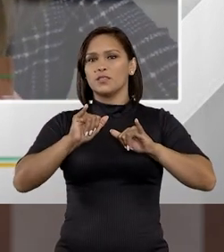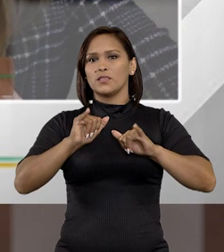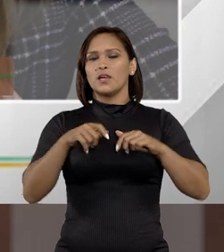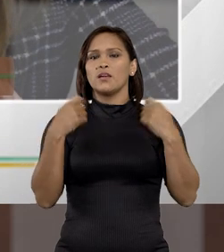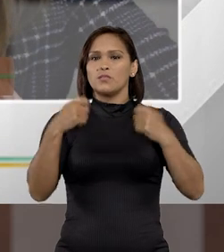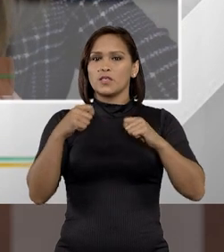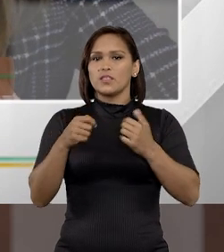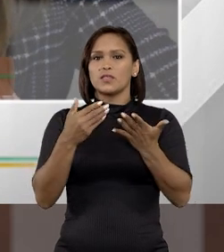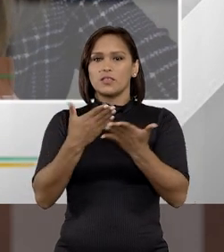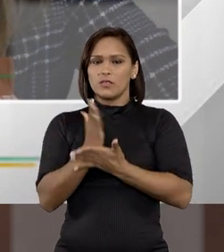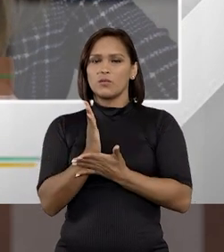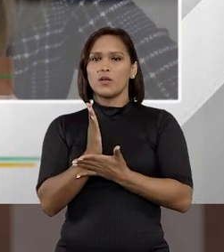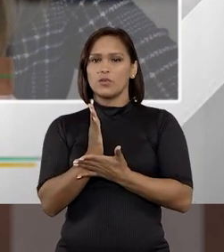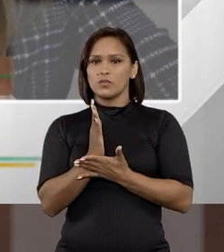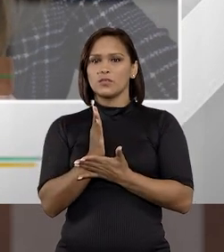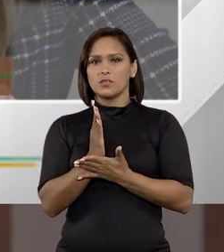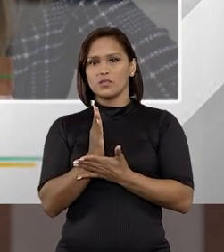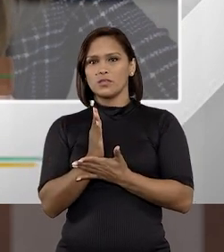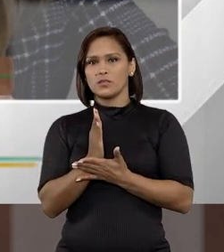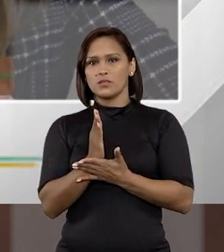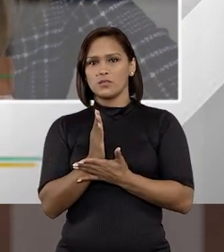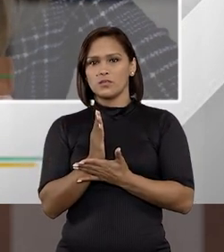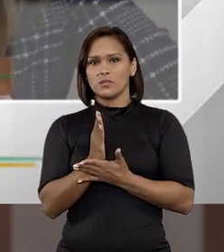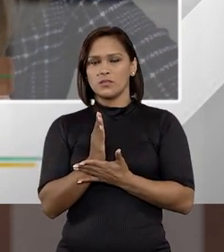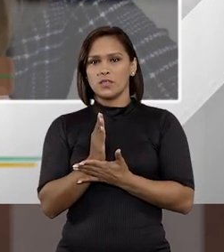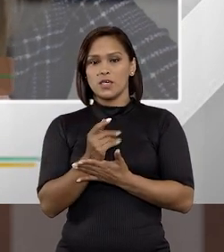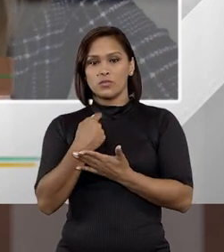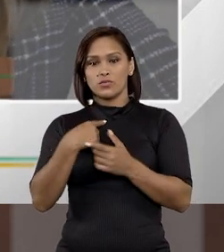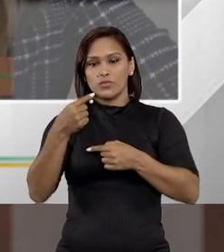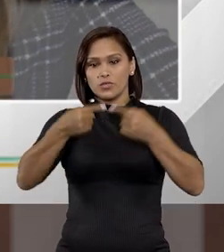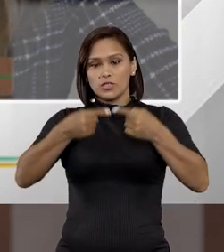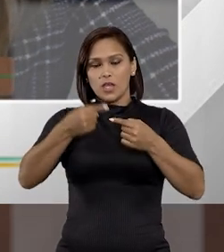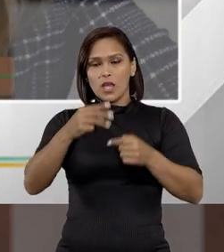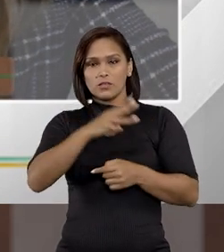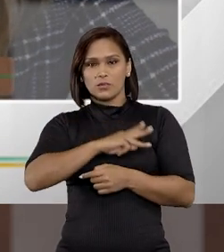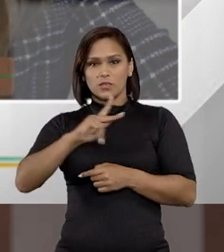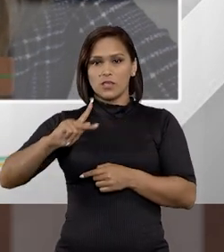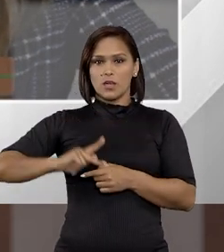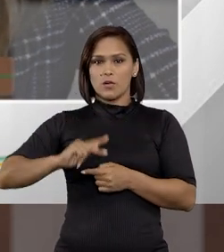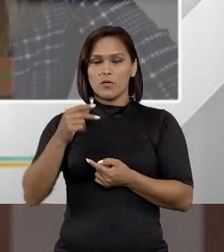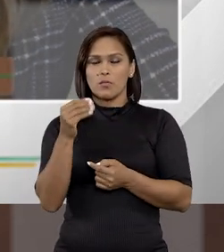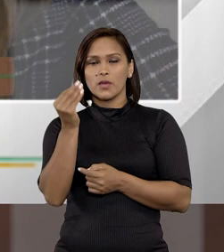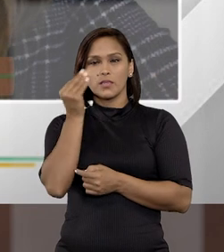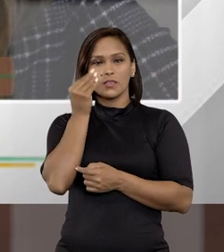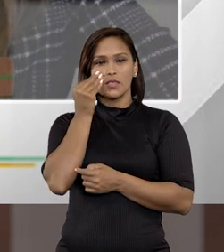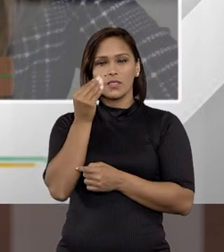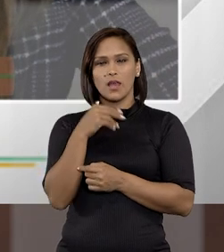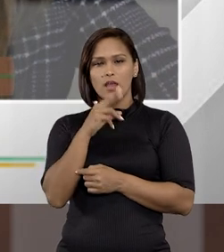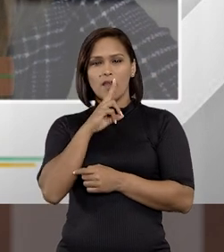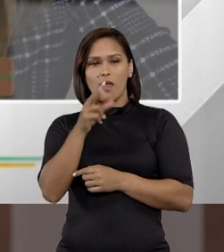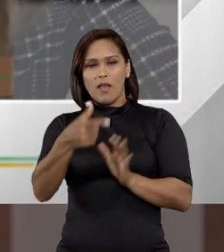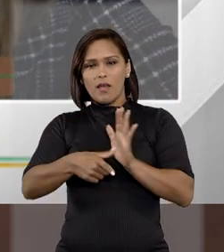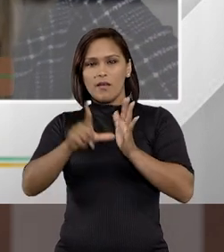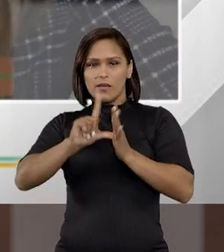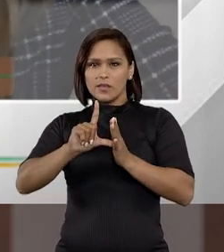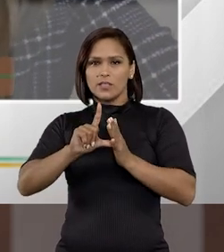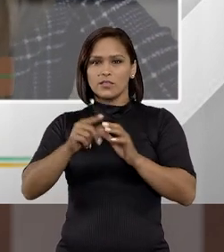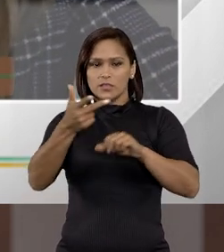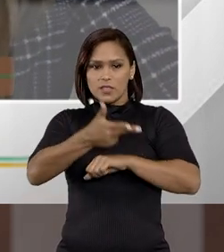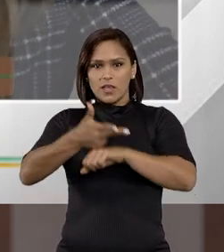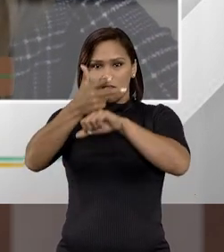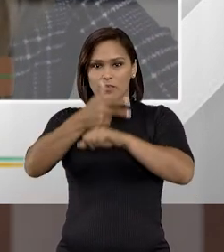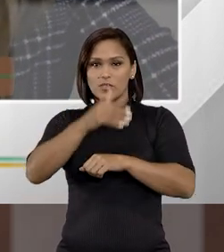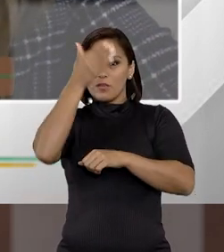né, acho que elas precisam ter um diálogo com o Ministério Público para tentar, antes